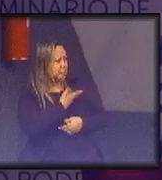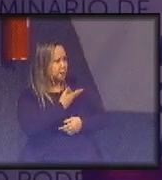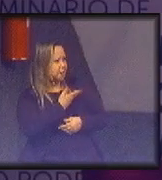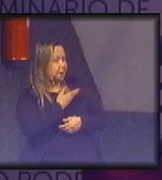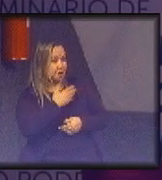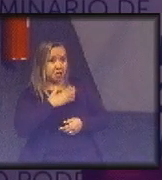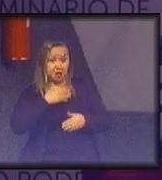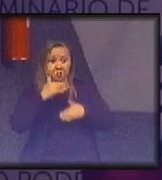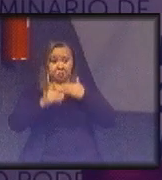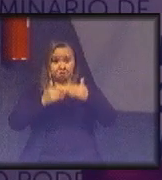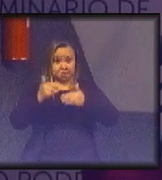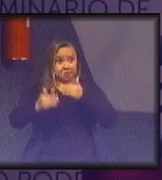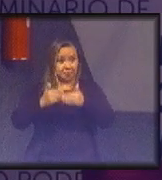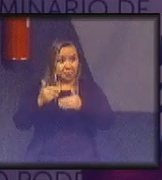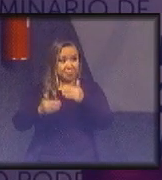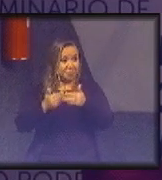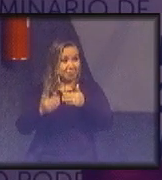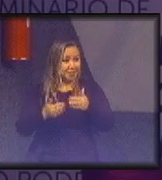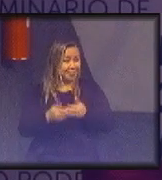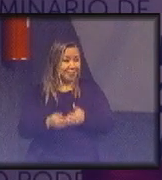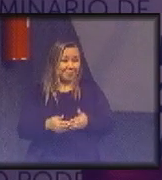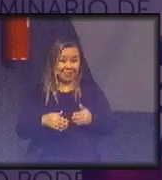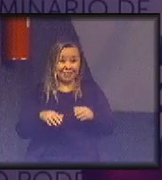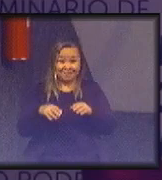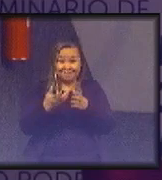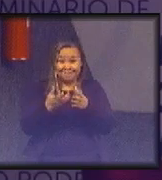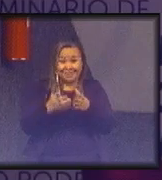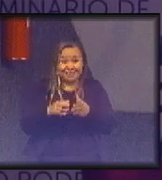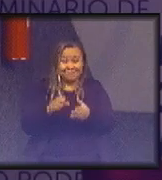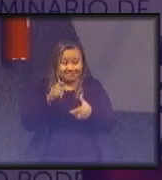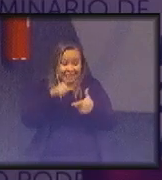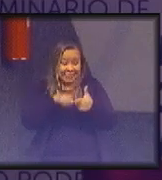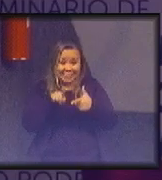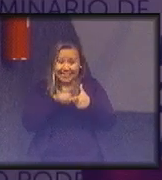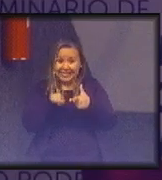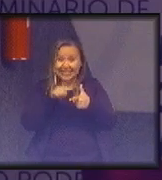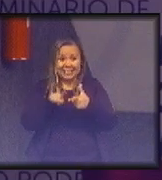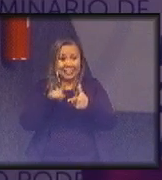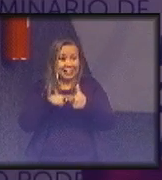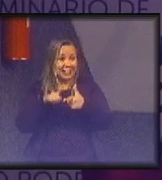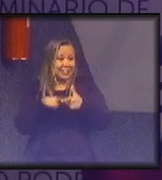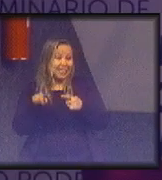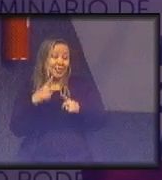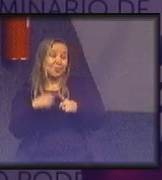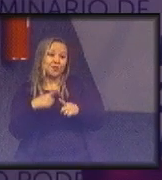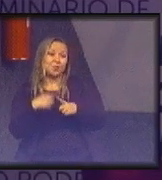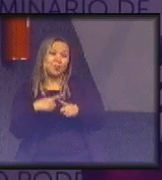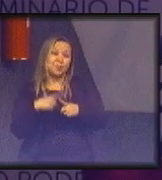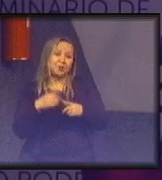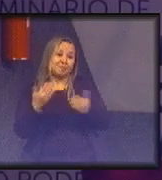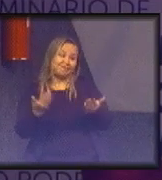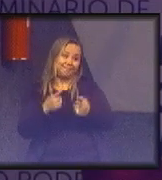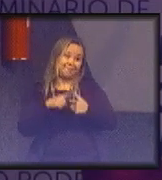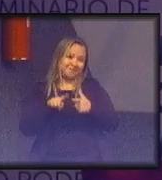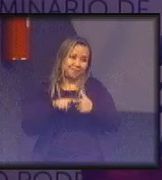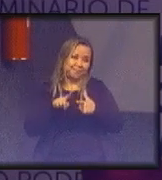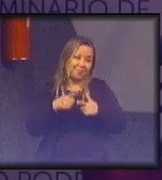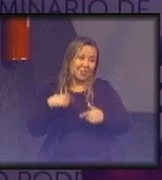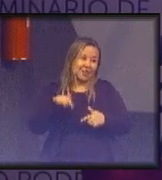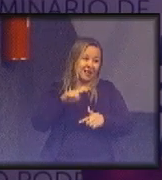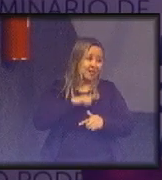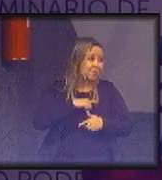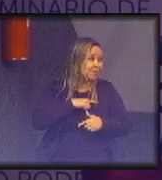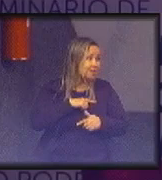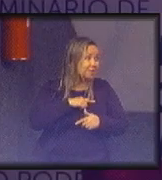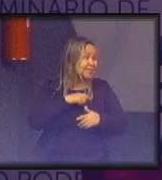geração está em uma fase de crise, porque nós lutamos muito